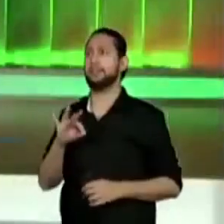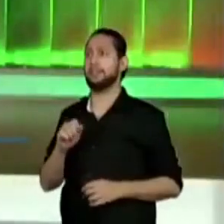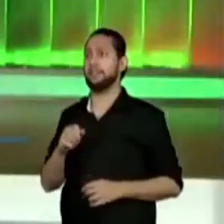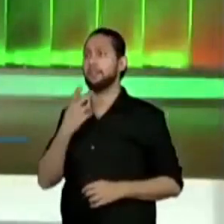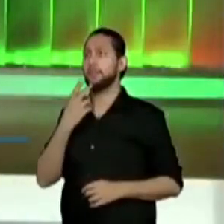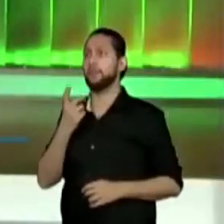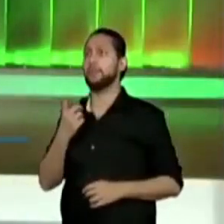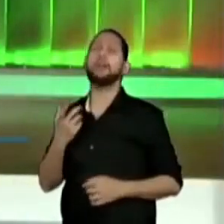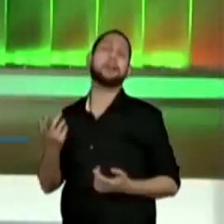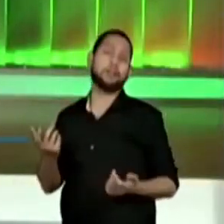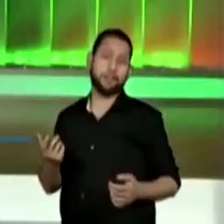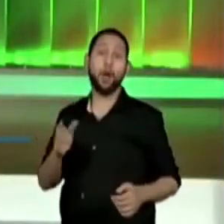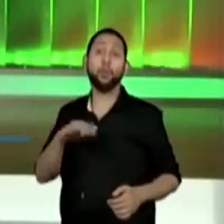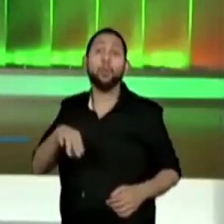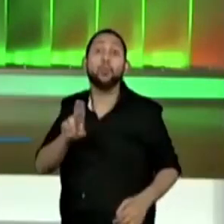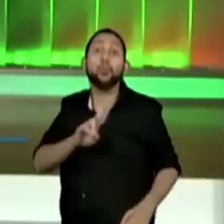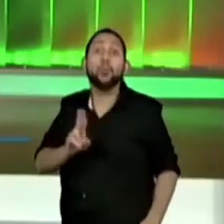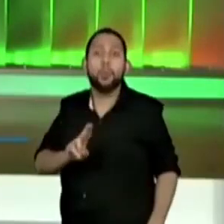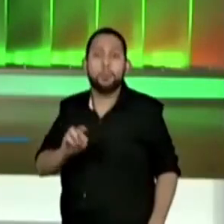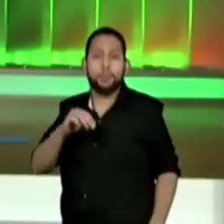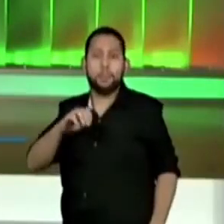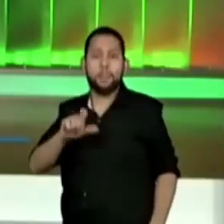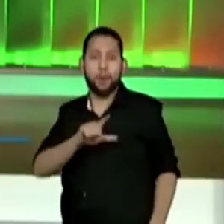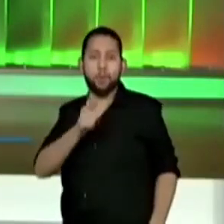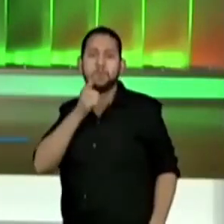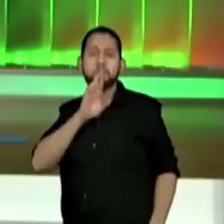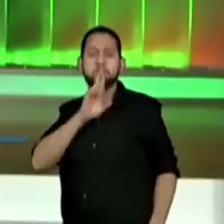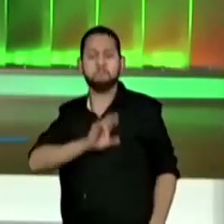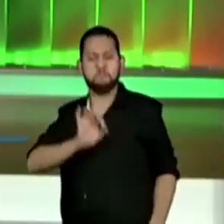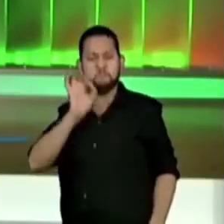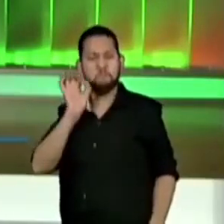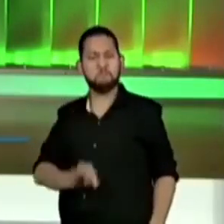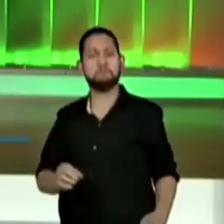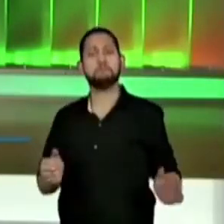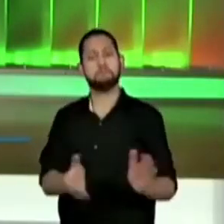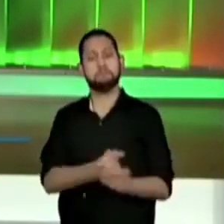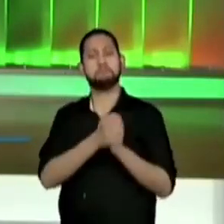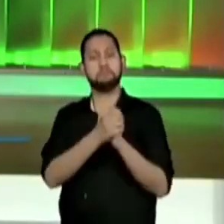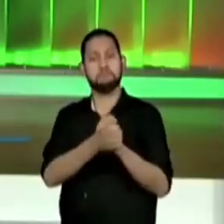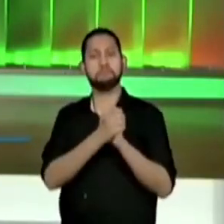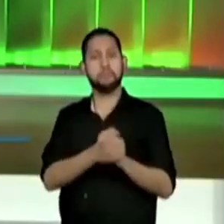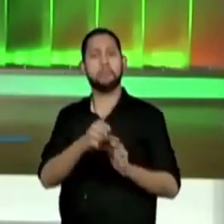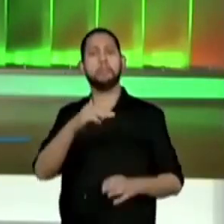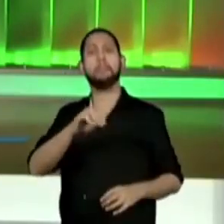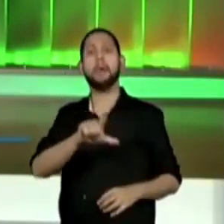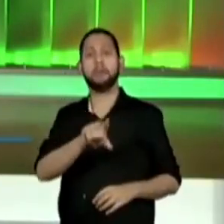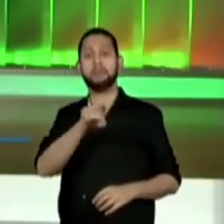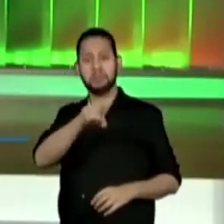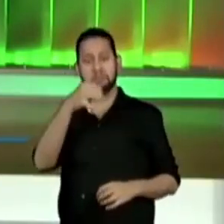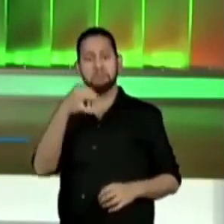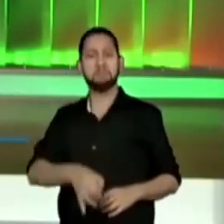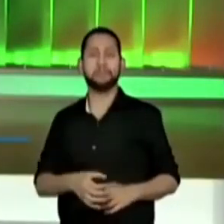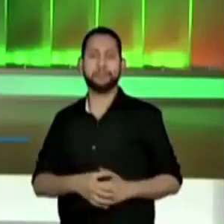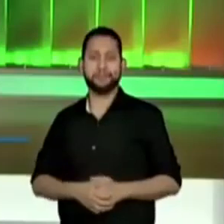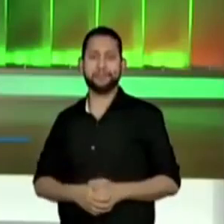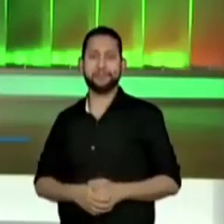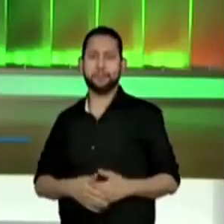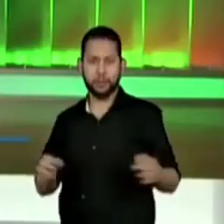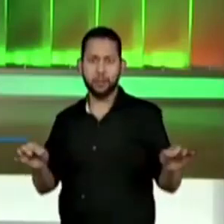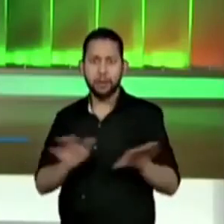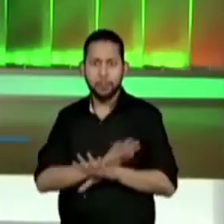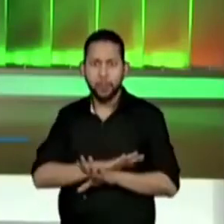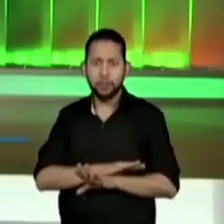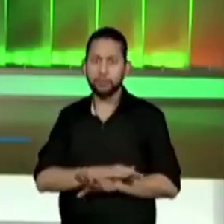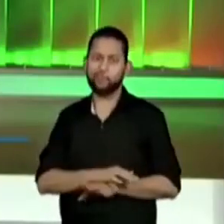aluna Mel acertou a nossa questão. Então, parabéns, Mel. Mas acabou? Não tem